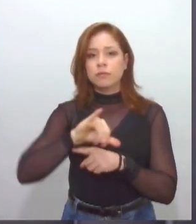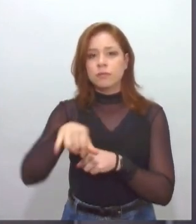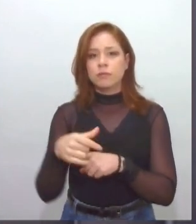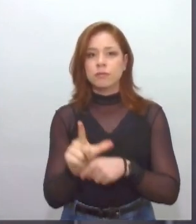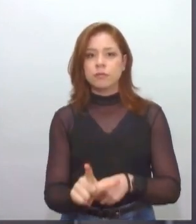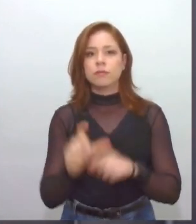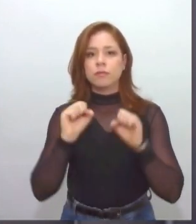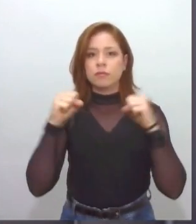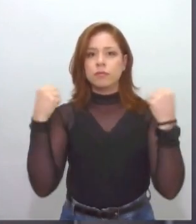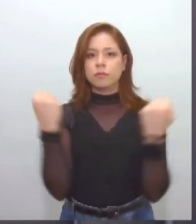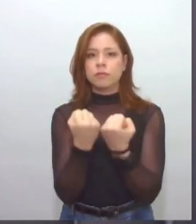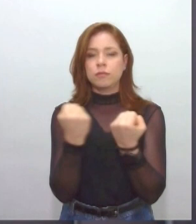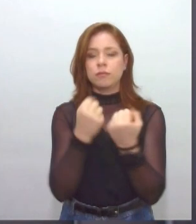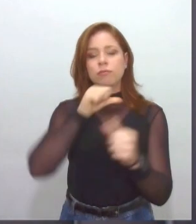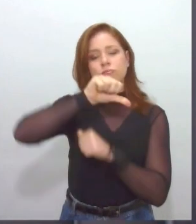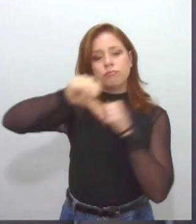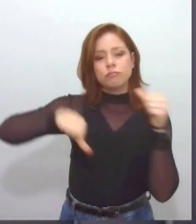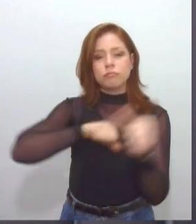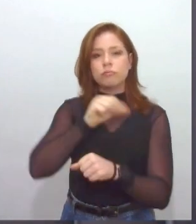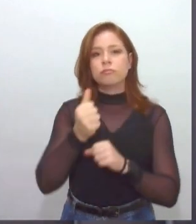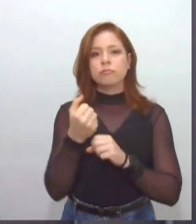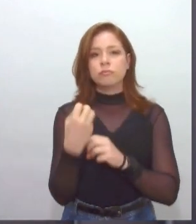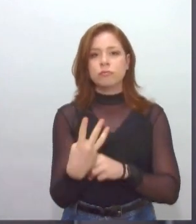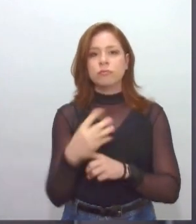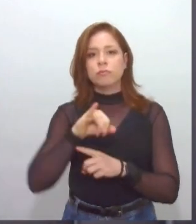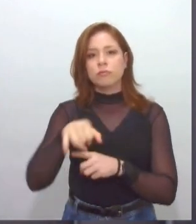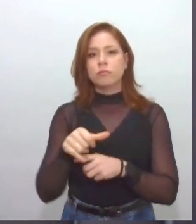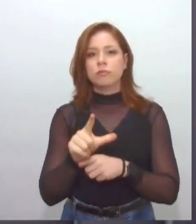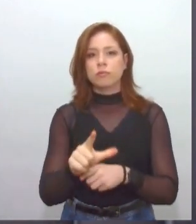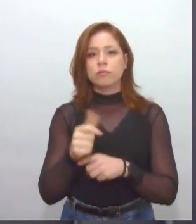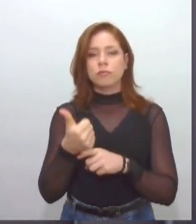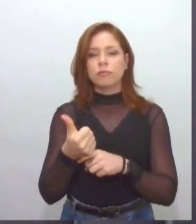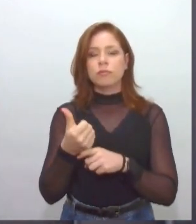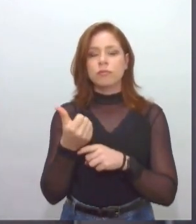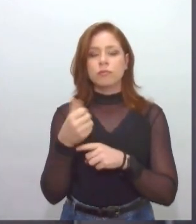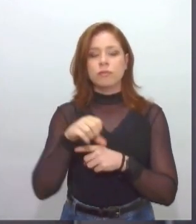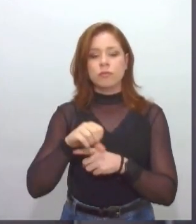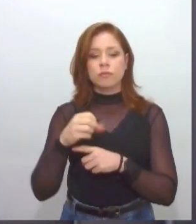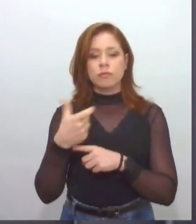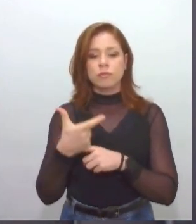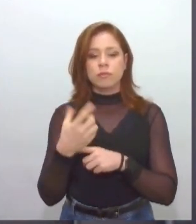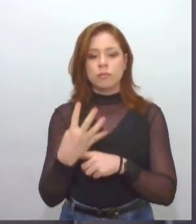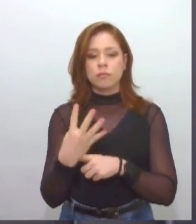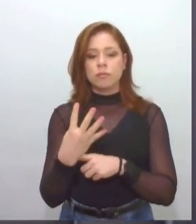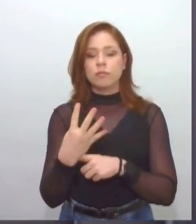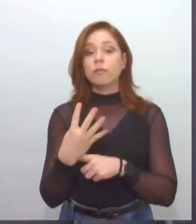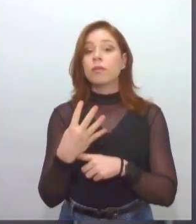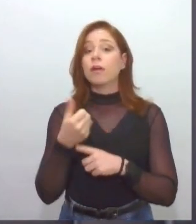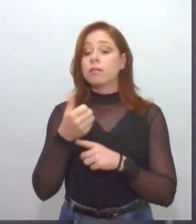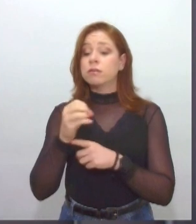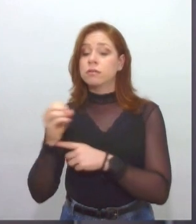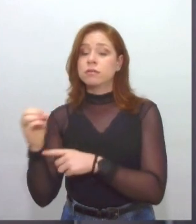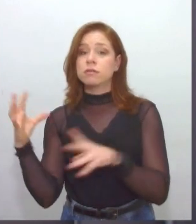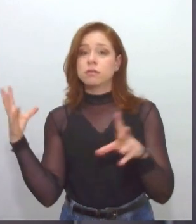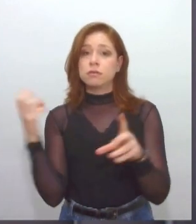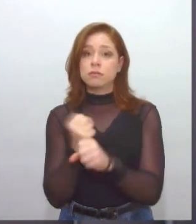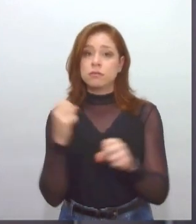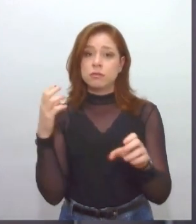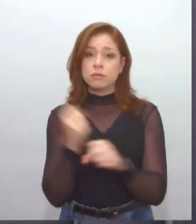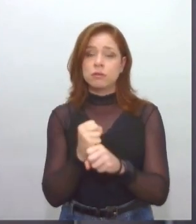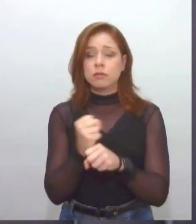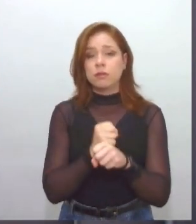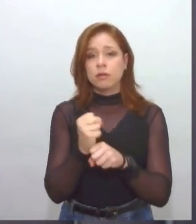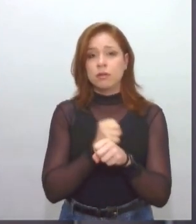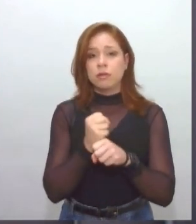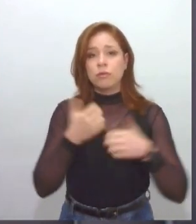de 13 de julho de 1924. O evento marca o centenário do movimento tenentista em Sergipe e é aberto ao